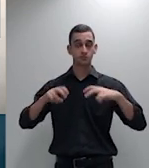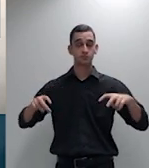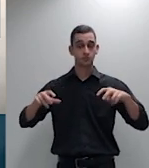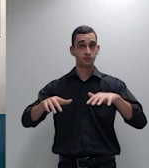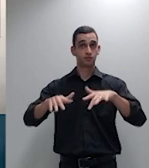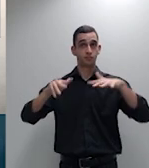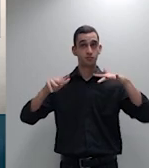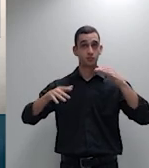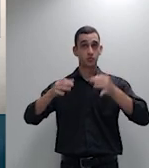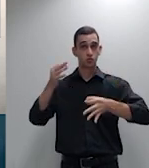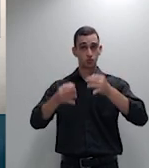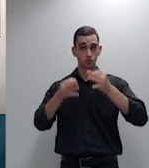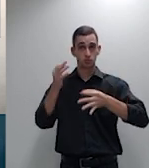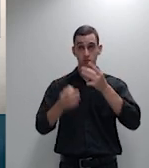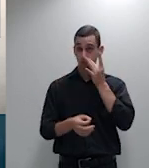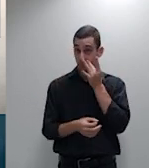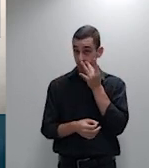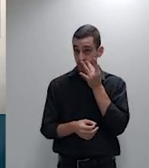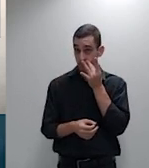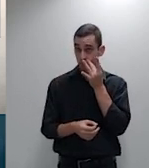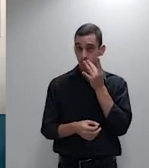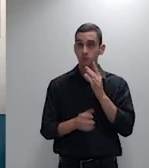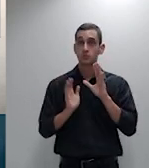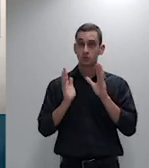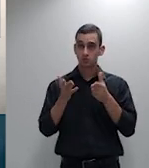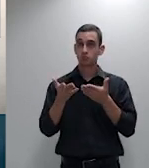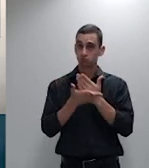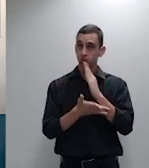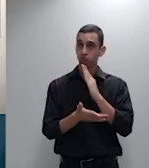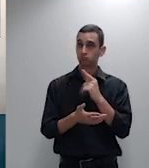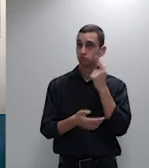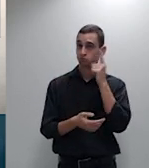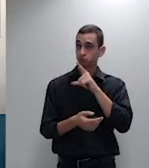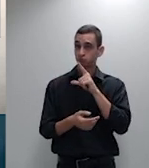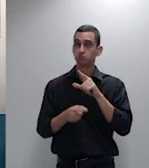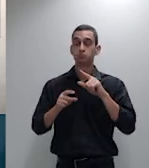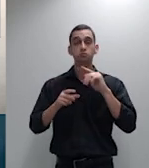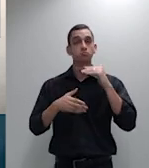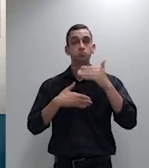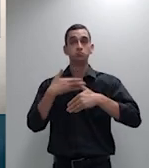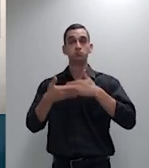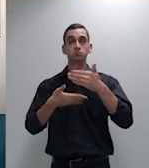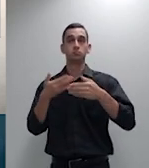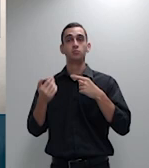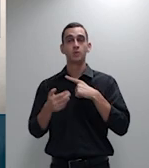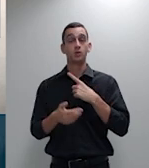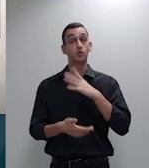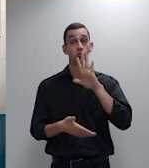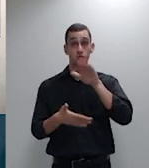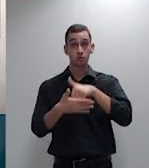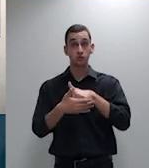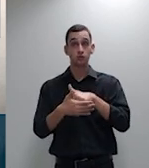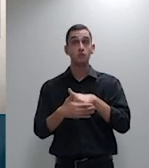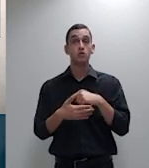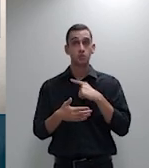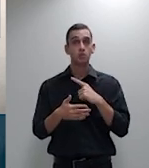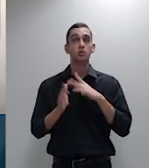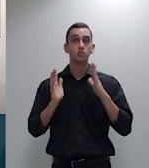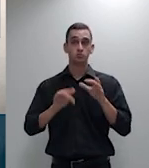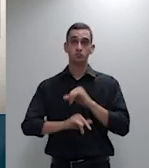o que foi definido e como consequência esses votos serão todos proferidos novamente